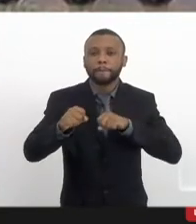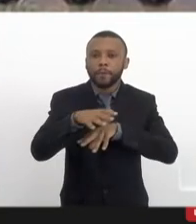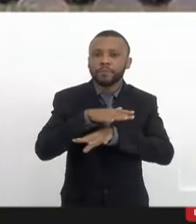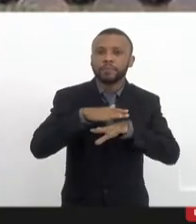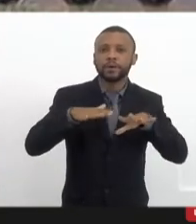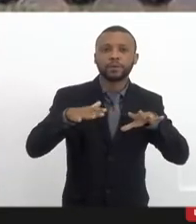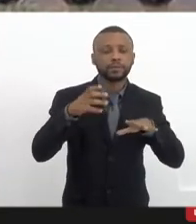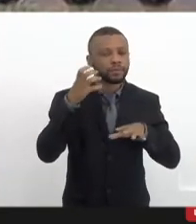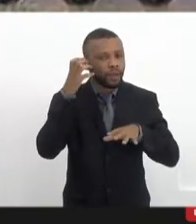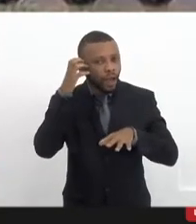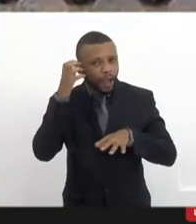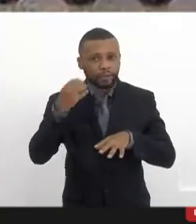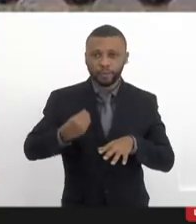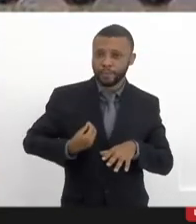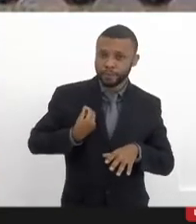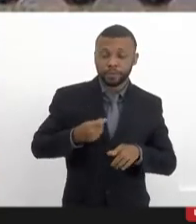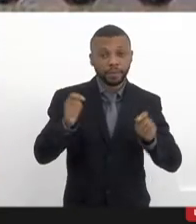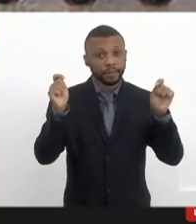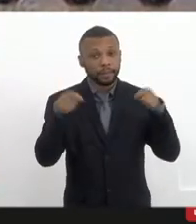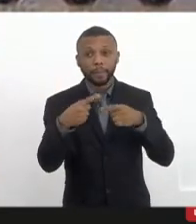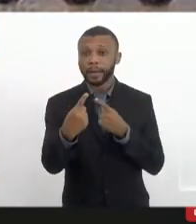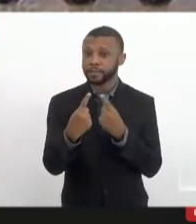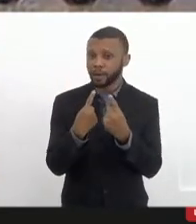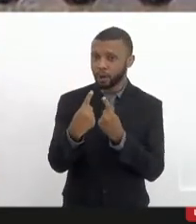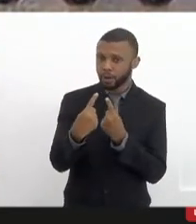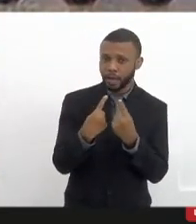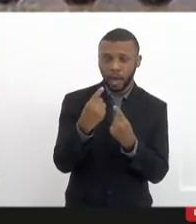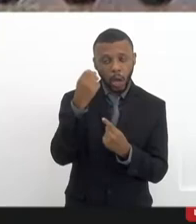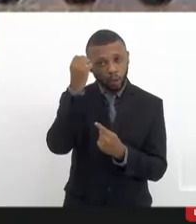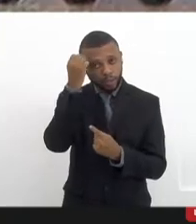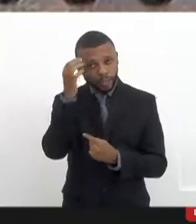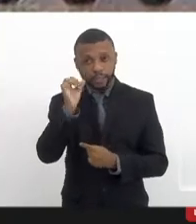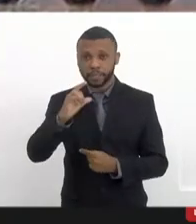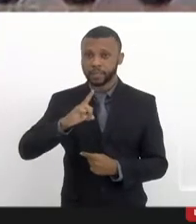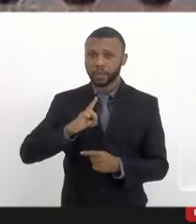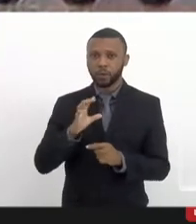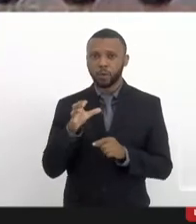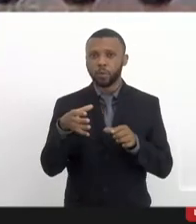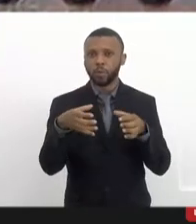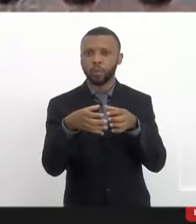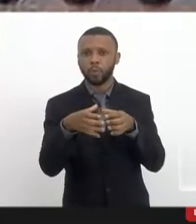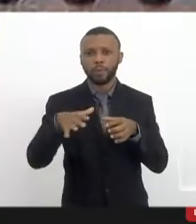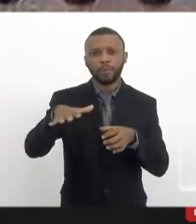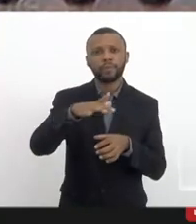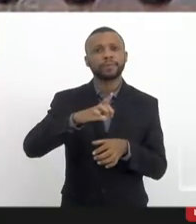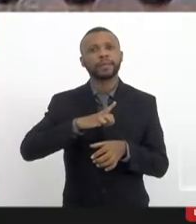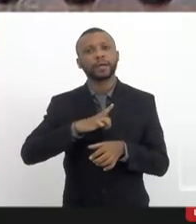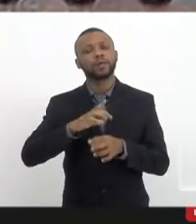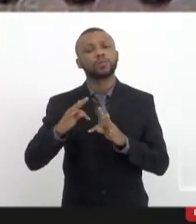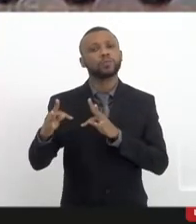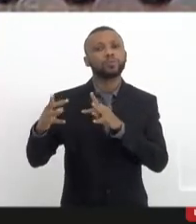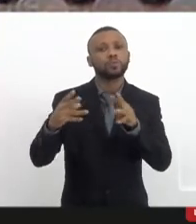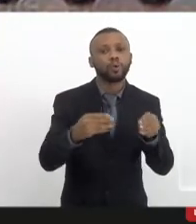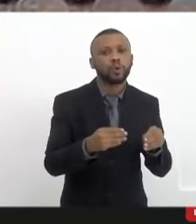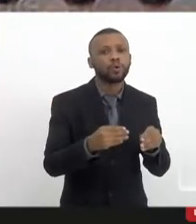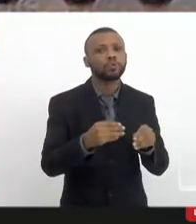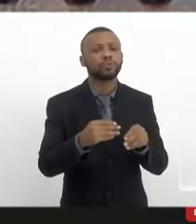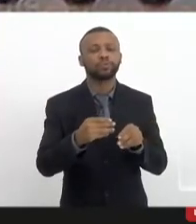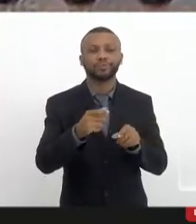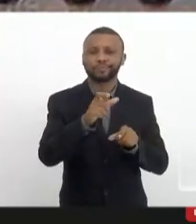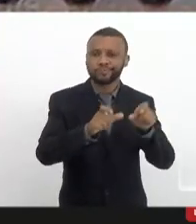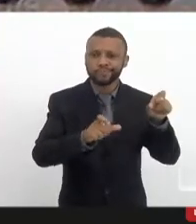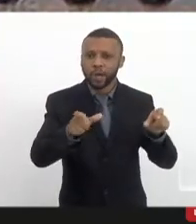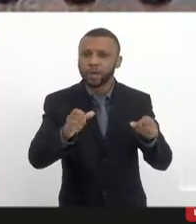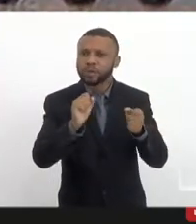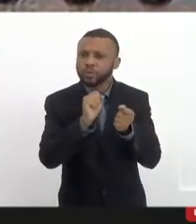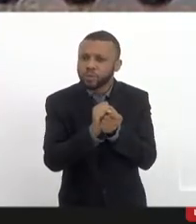presente possa dialogar, não sei se existe um grupo onde vocês estejam todos e todas juntos e